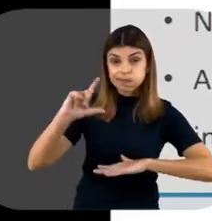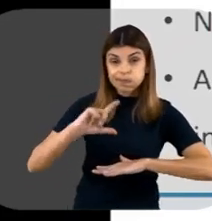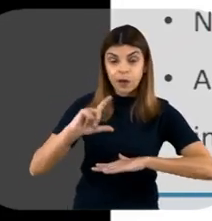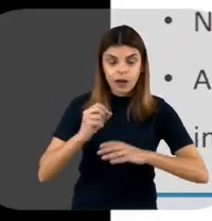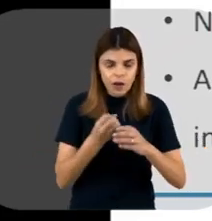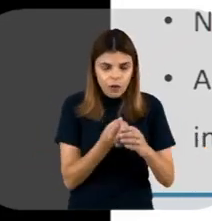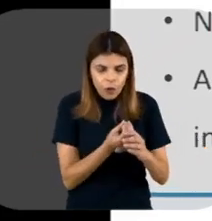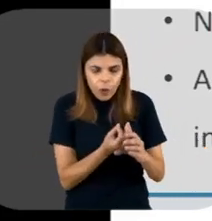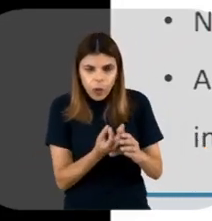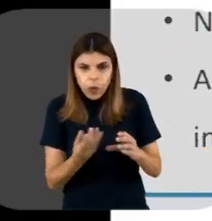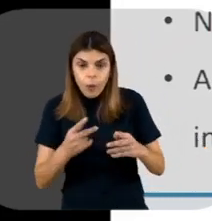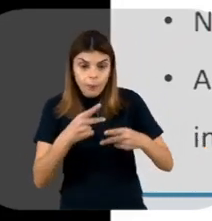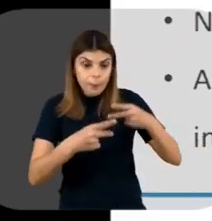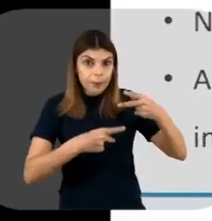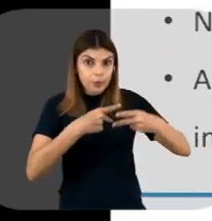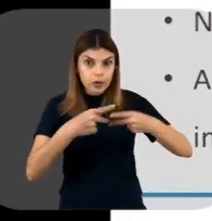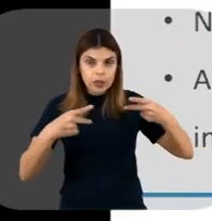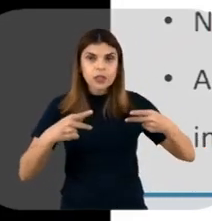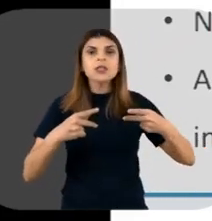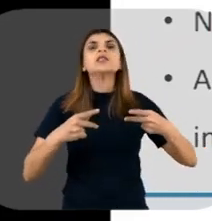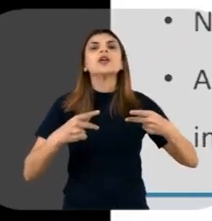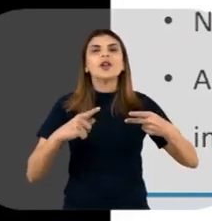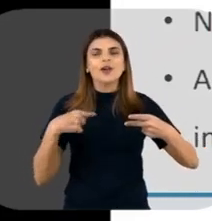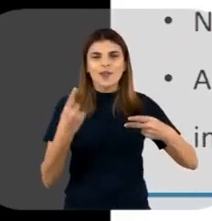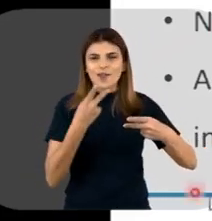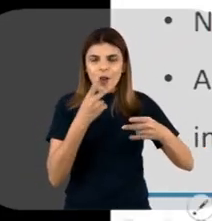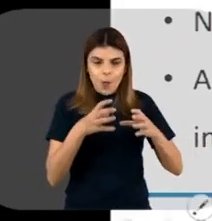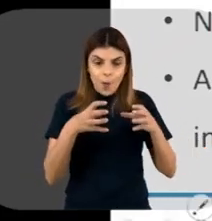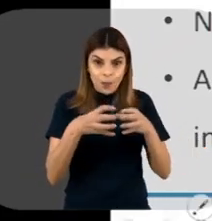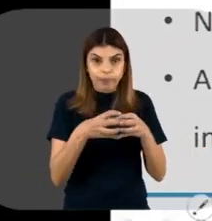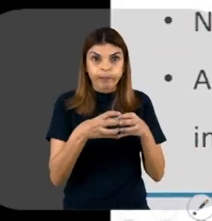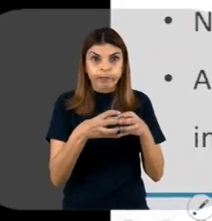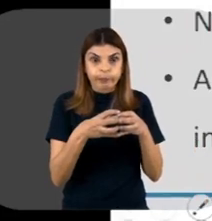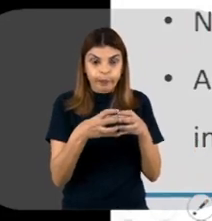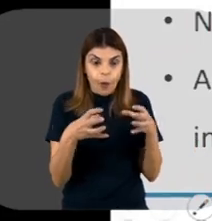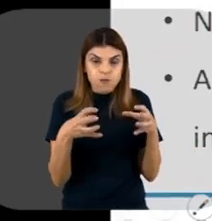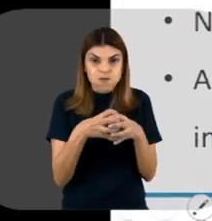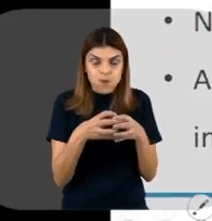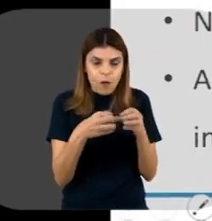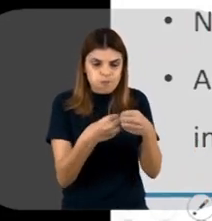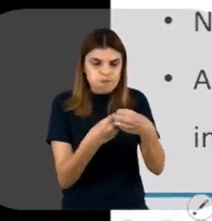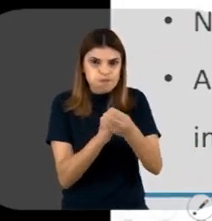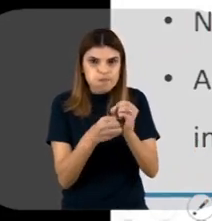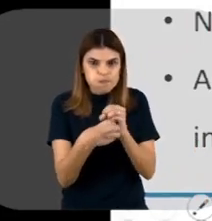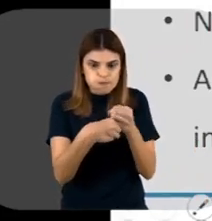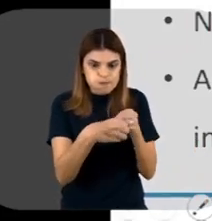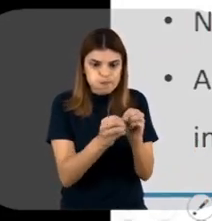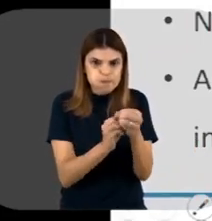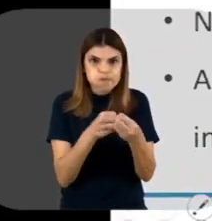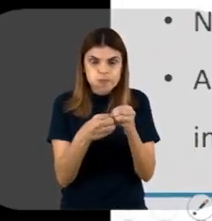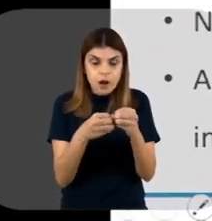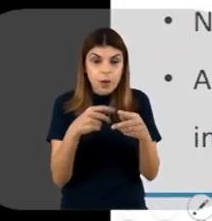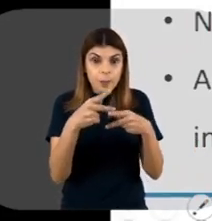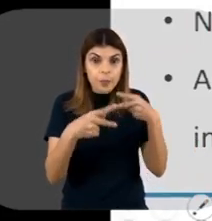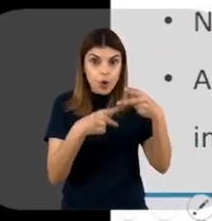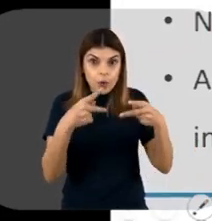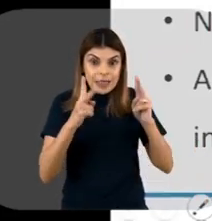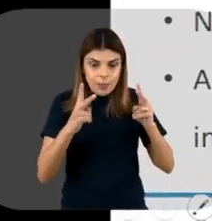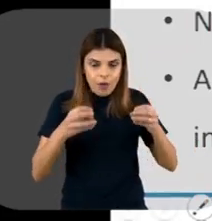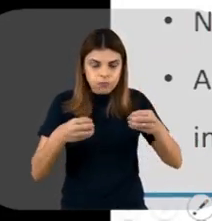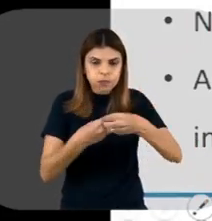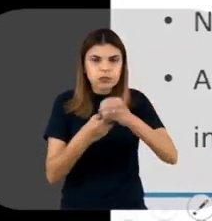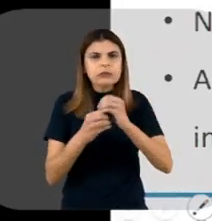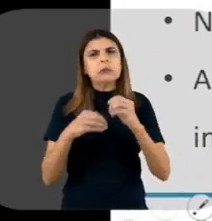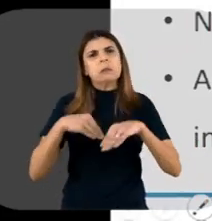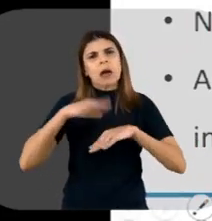expressão de uma determinada proteína recombinante forma o que a gente chama de corpos de inclusão, que são agregados dessas proteínas, e isso